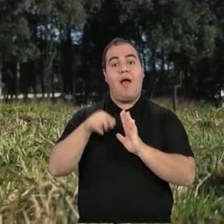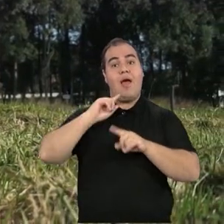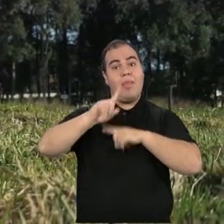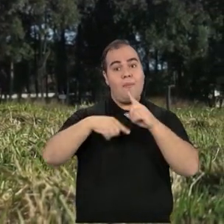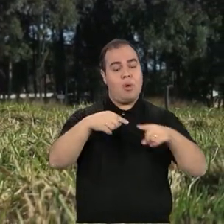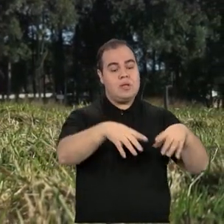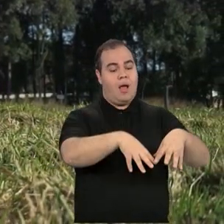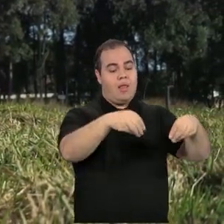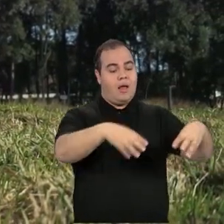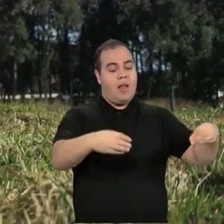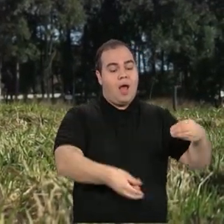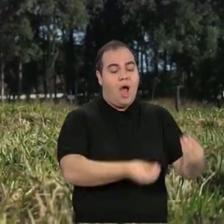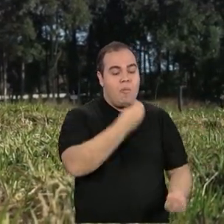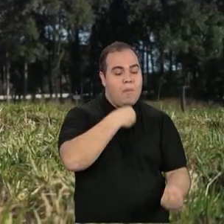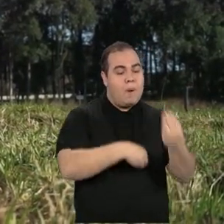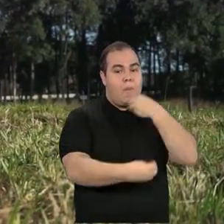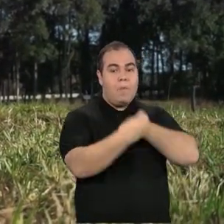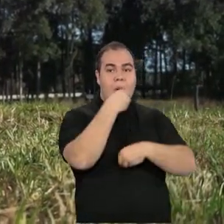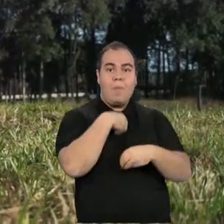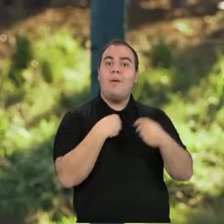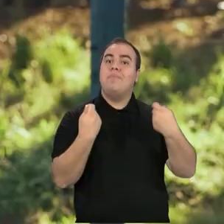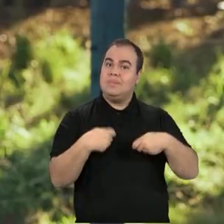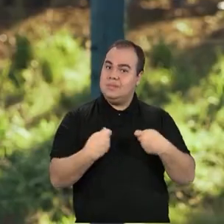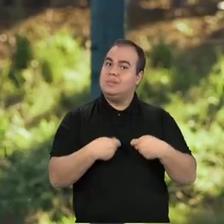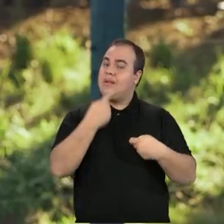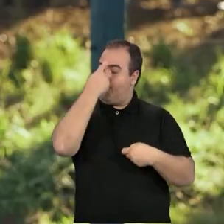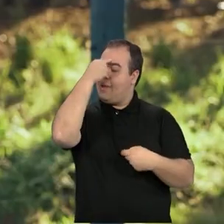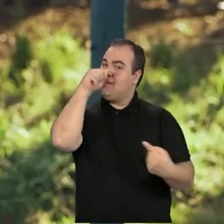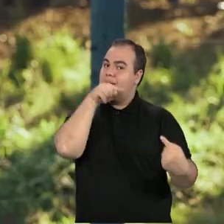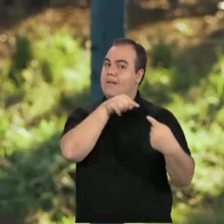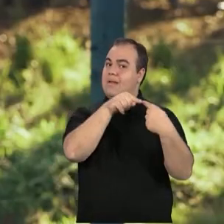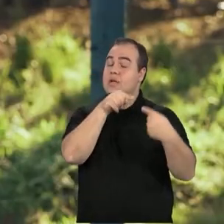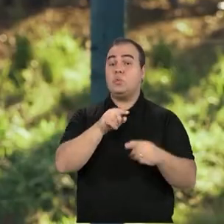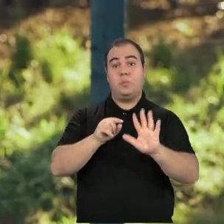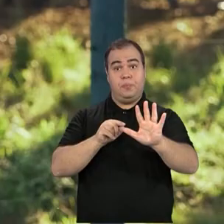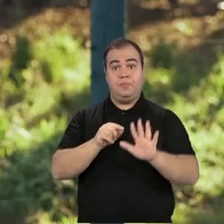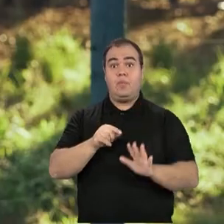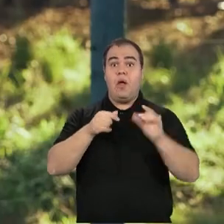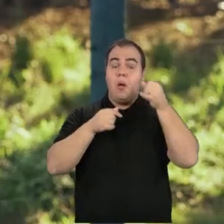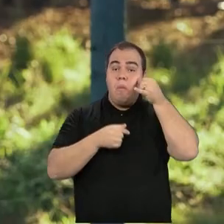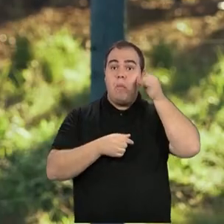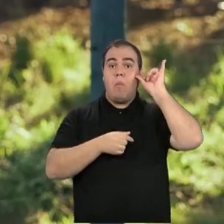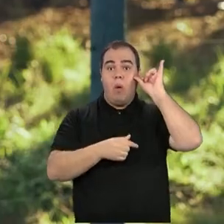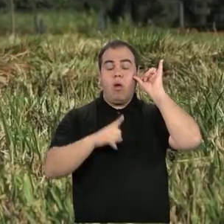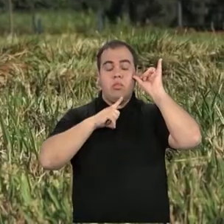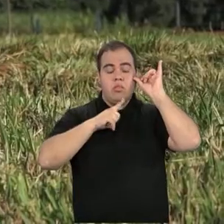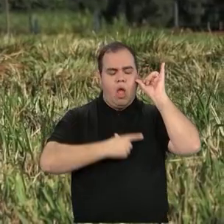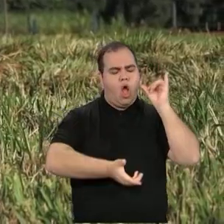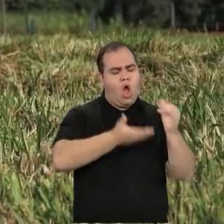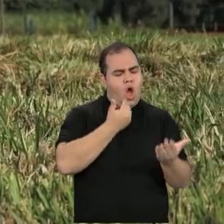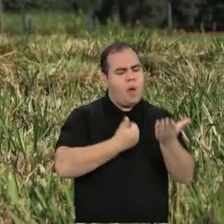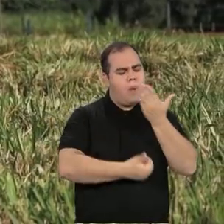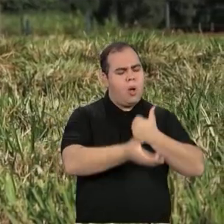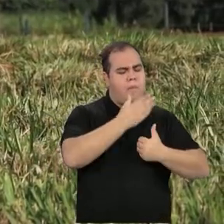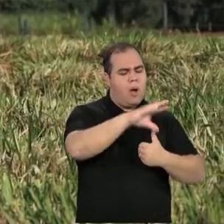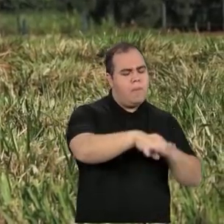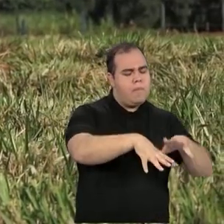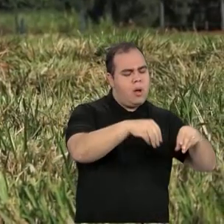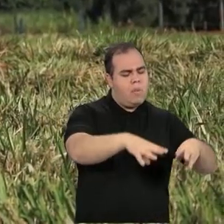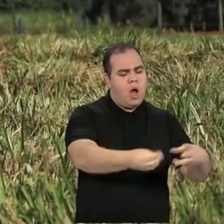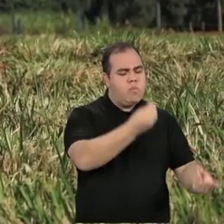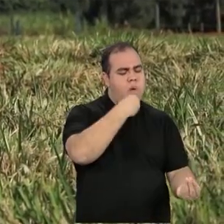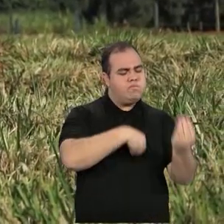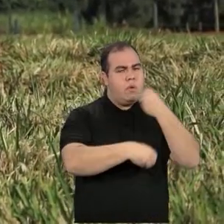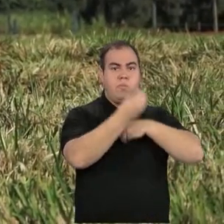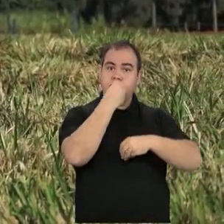ele vai ingerir. Então, gente tem que pensar nessa relação. Se eu espero que o animal tenha uma melhor ingestão de alimentos sólidos e, com isso, uma